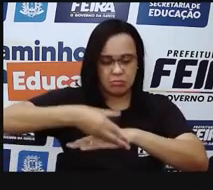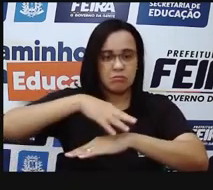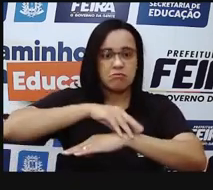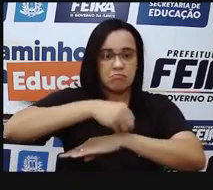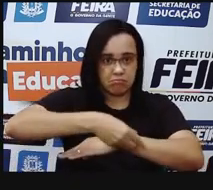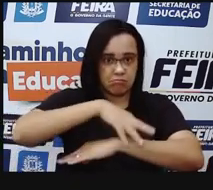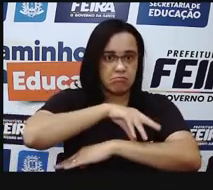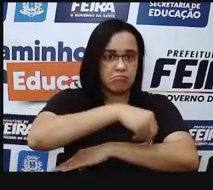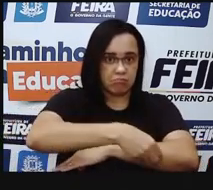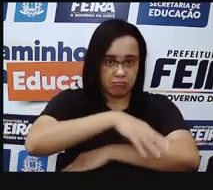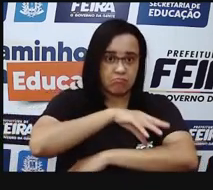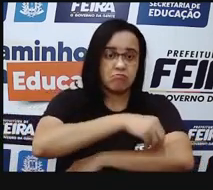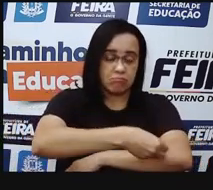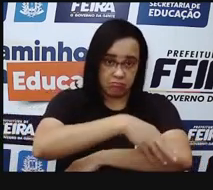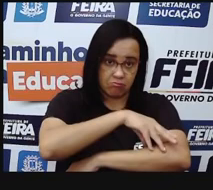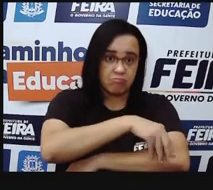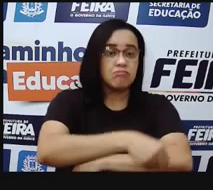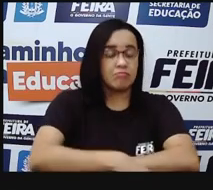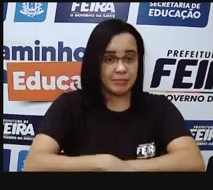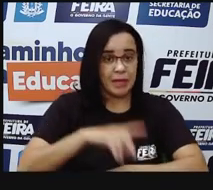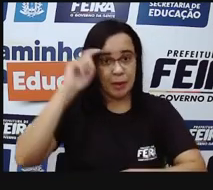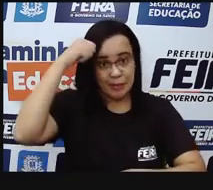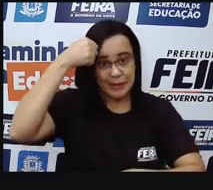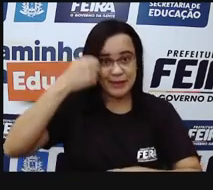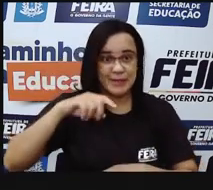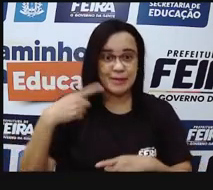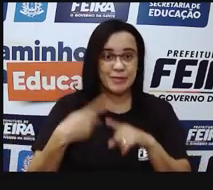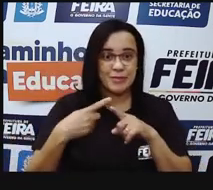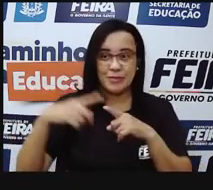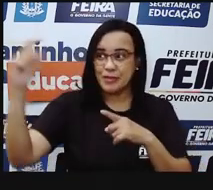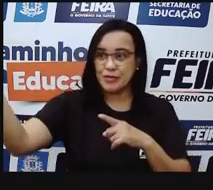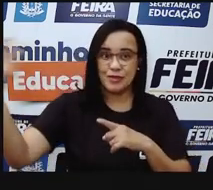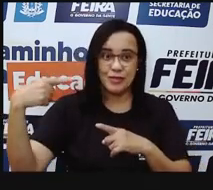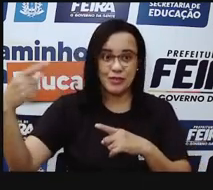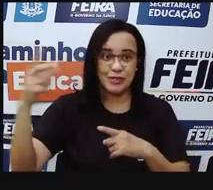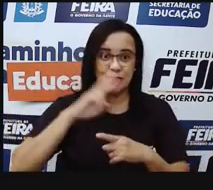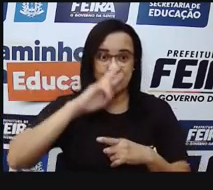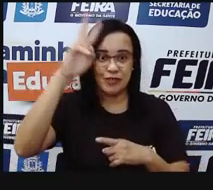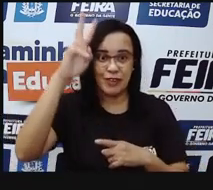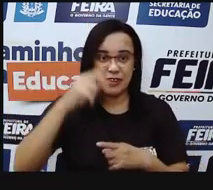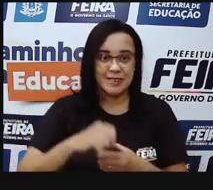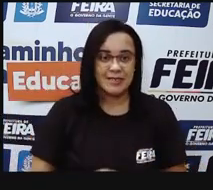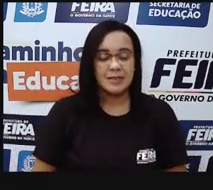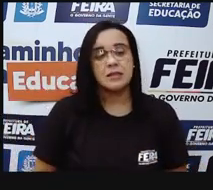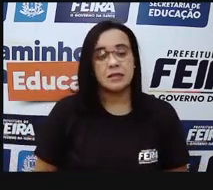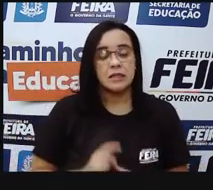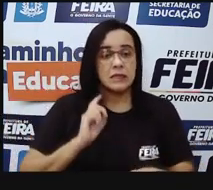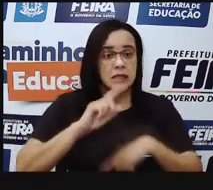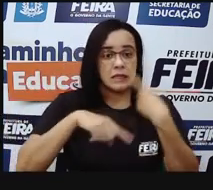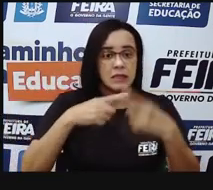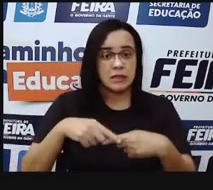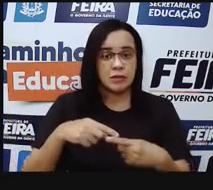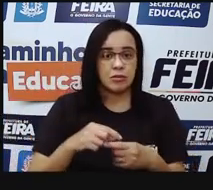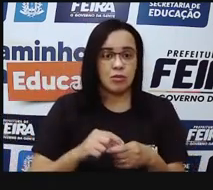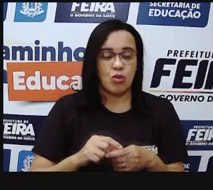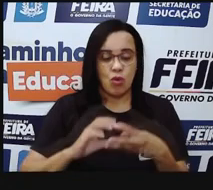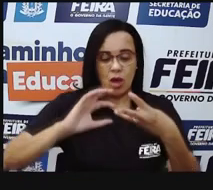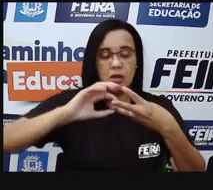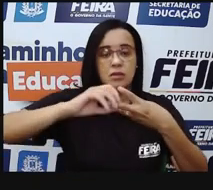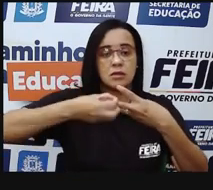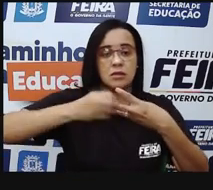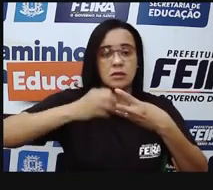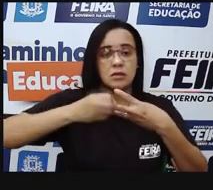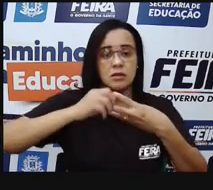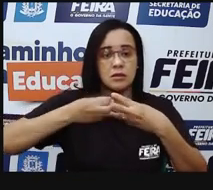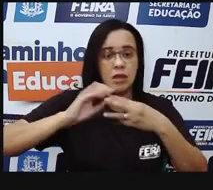ela está saindo de nós, descanando, certo? Mas quando eu perco essas células, essas